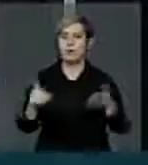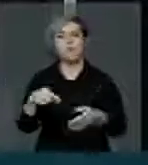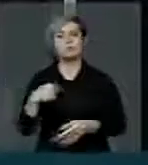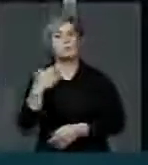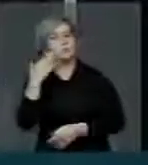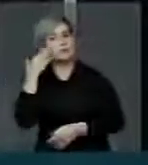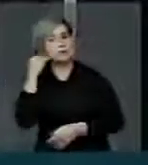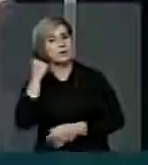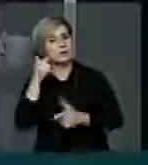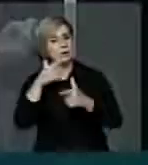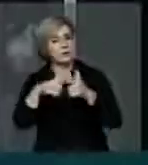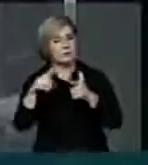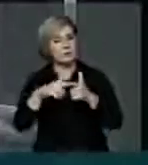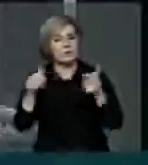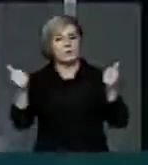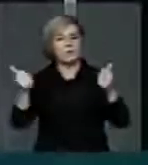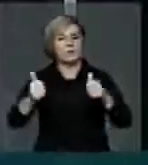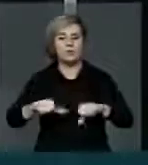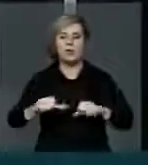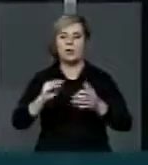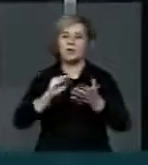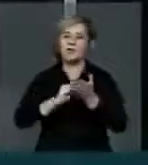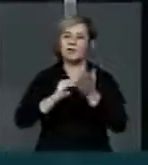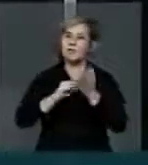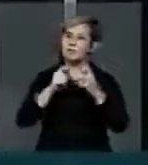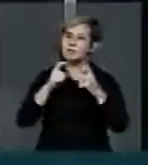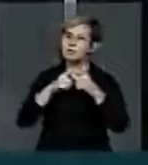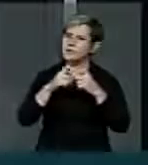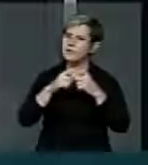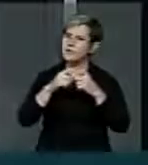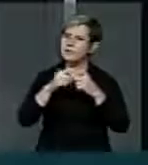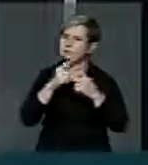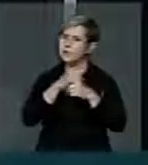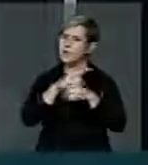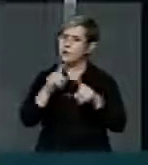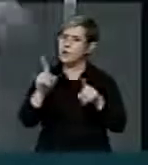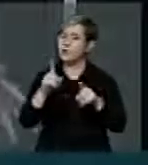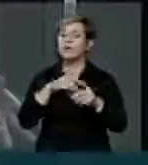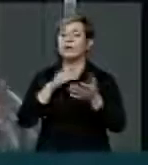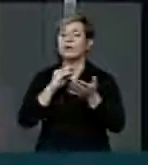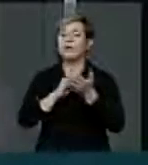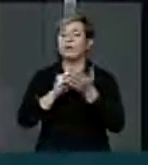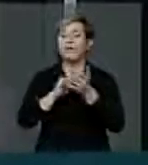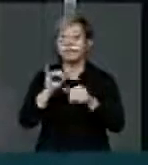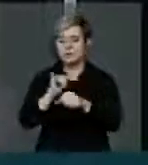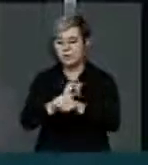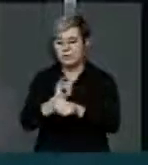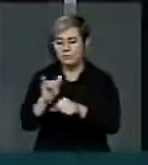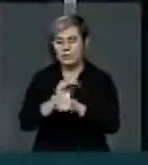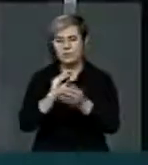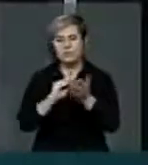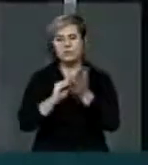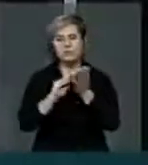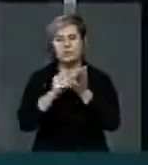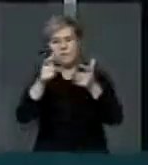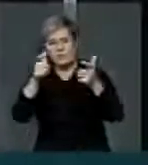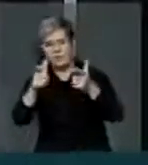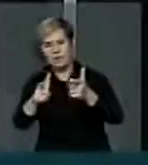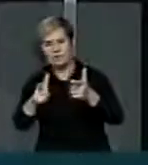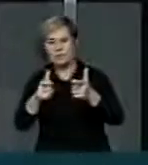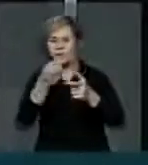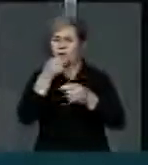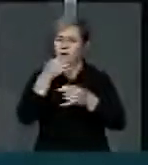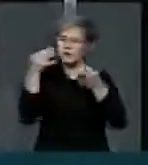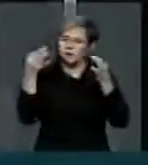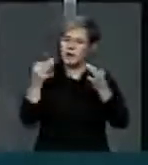problema não é somente a falta de médico, é a falta de infraestrutura. Locais inadequados para se trabalhar com saúde. Locais que não